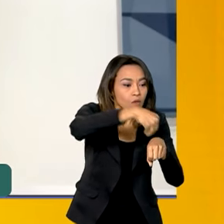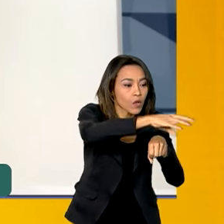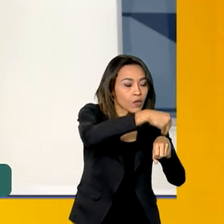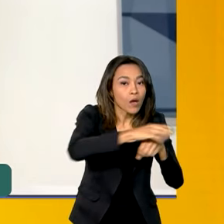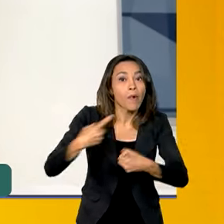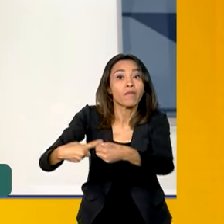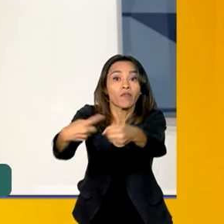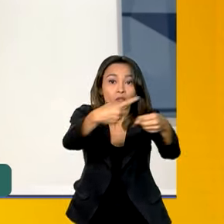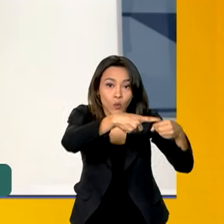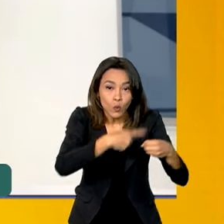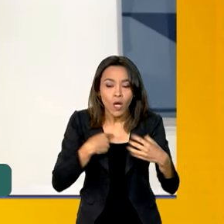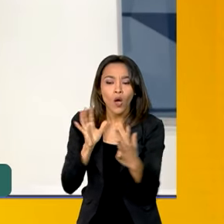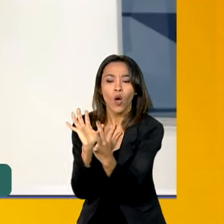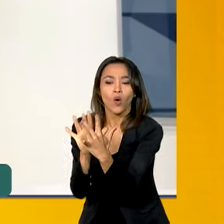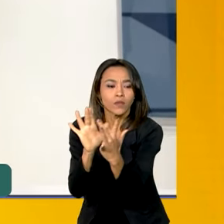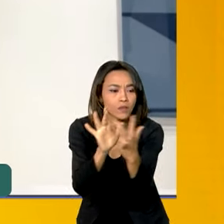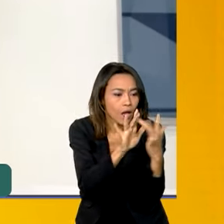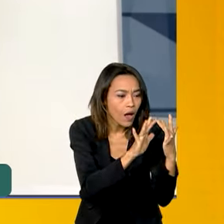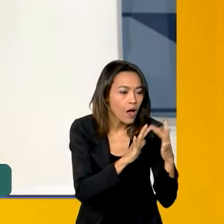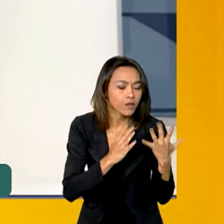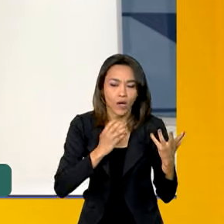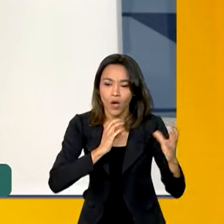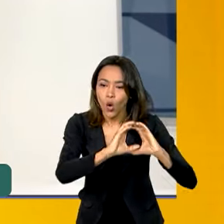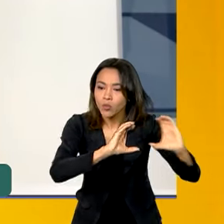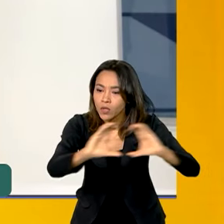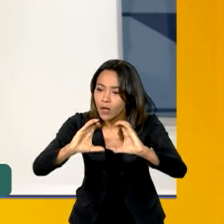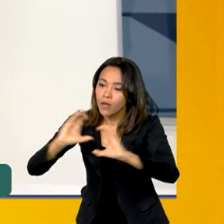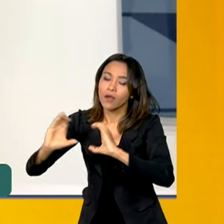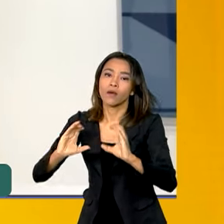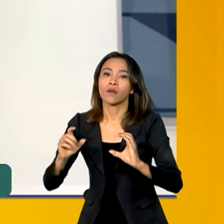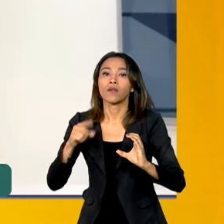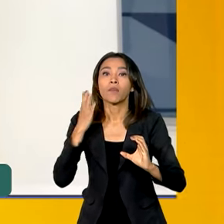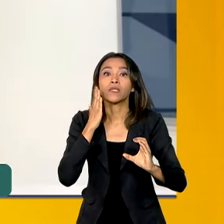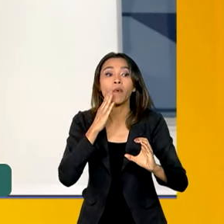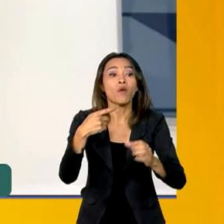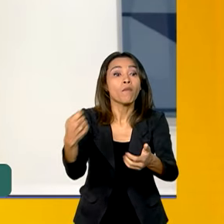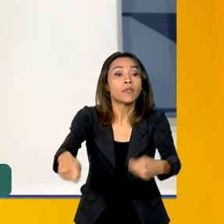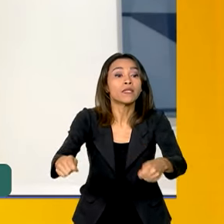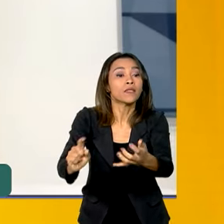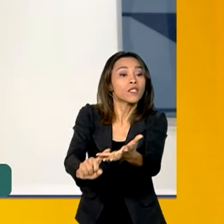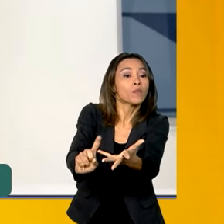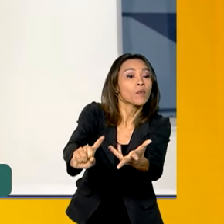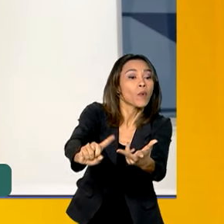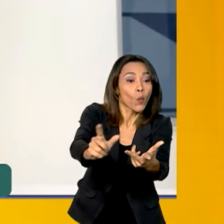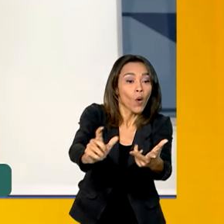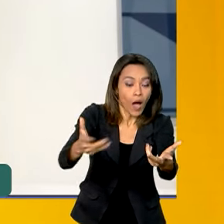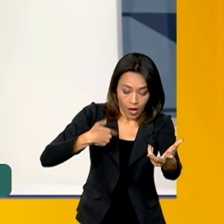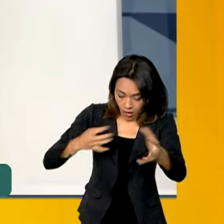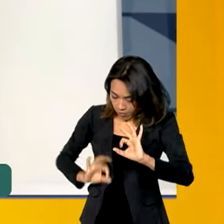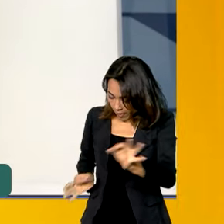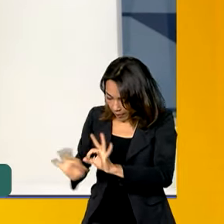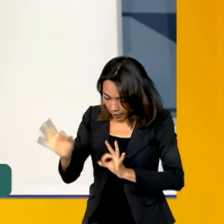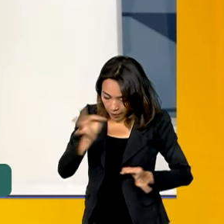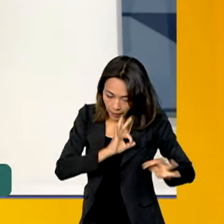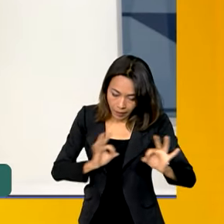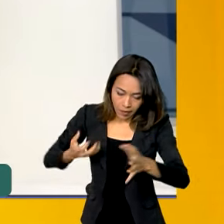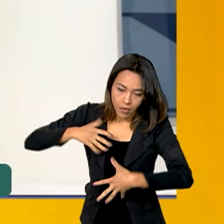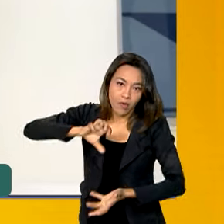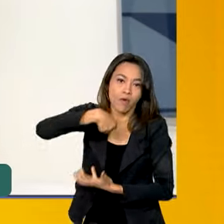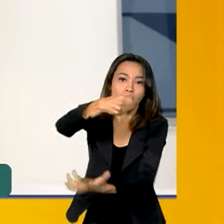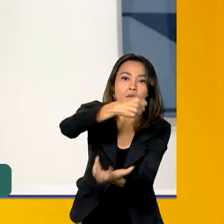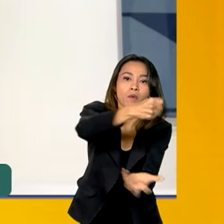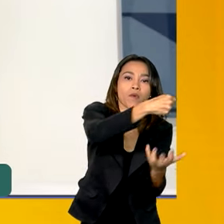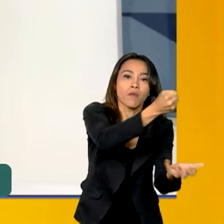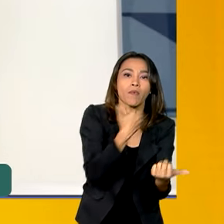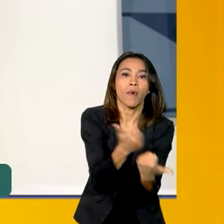prefeituras, fazendo contato com elas para que nos faça chegar a demanda necessária que nós vamos atender. Eu